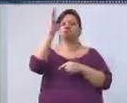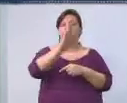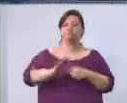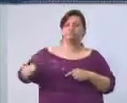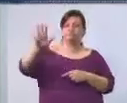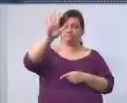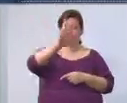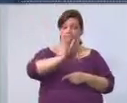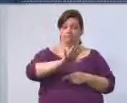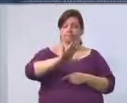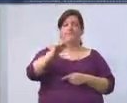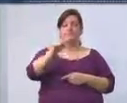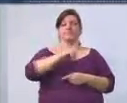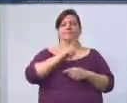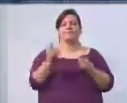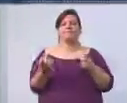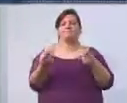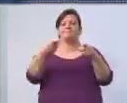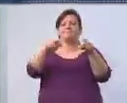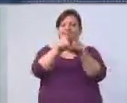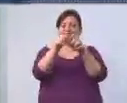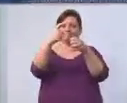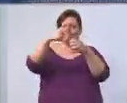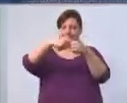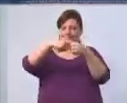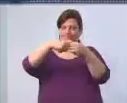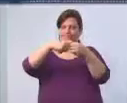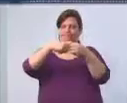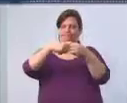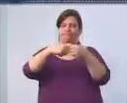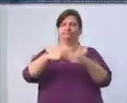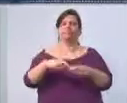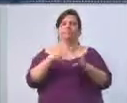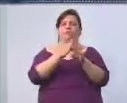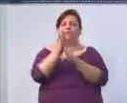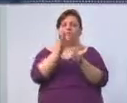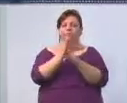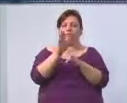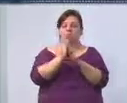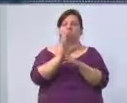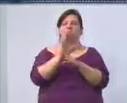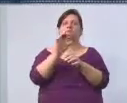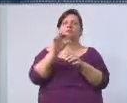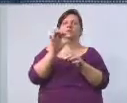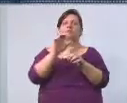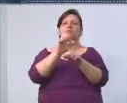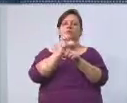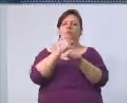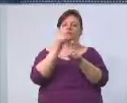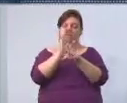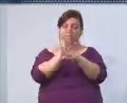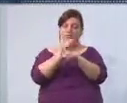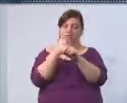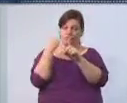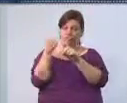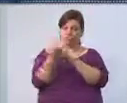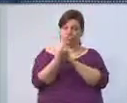Portanto, é uma política vinculada com as resoluções do Conselho Nacional de Assistência Social, com,